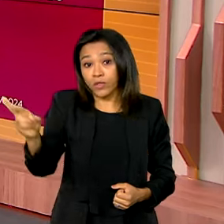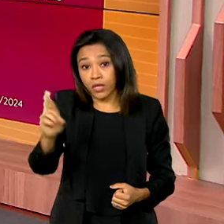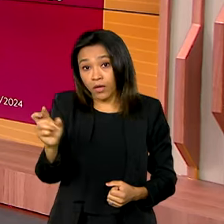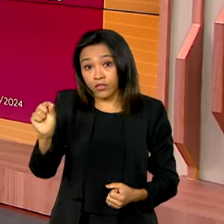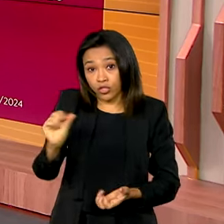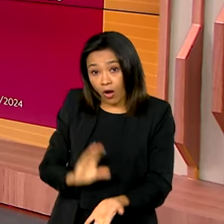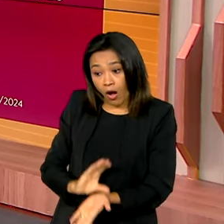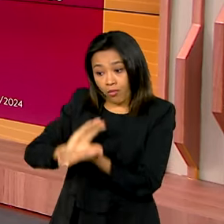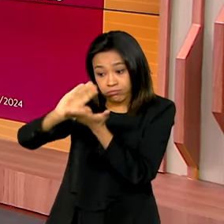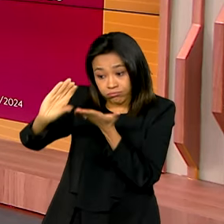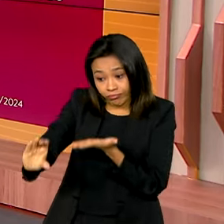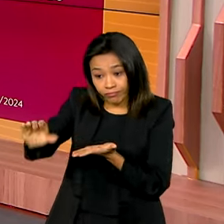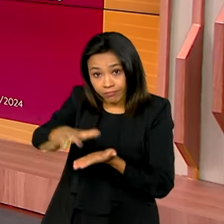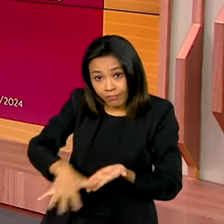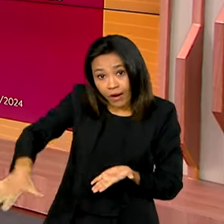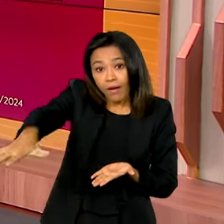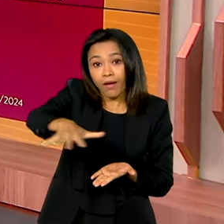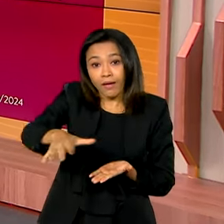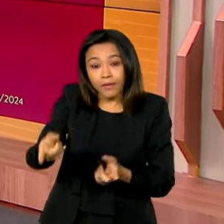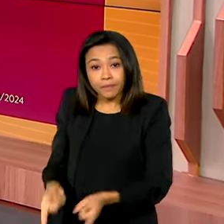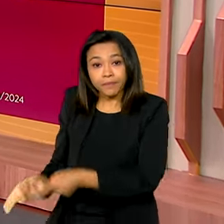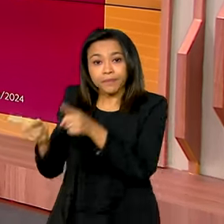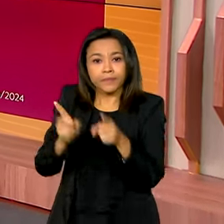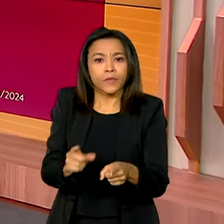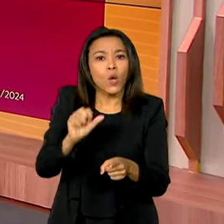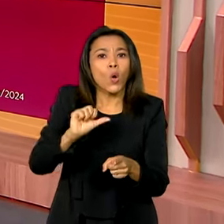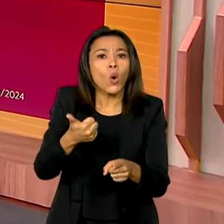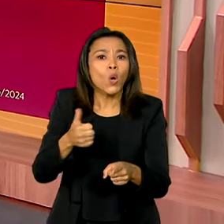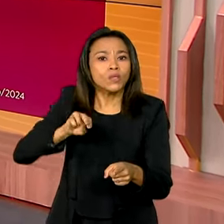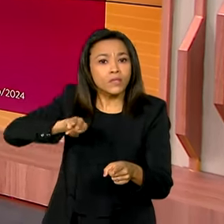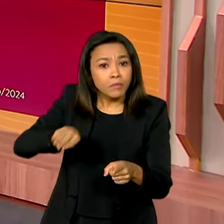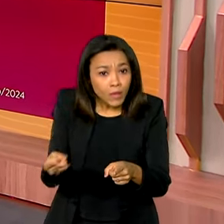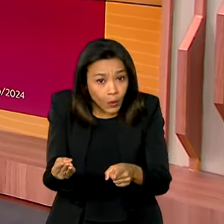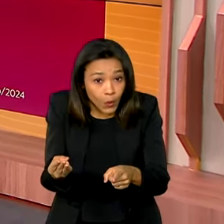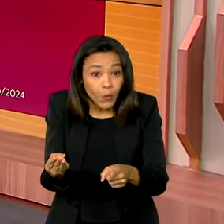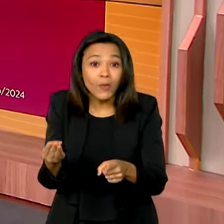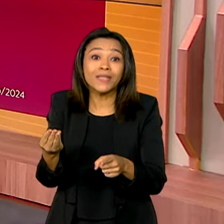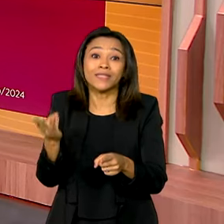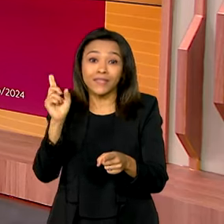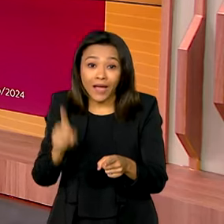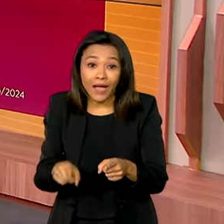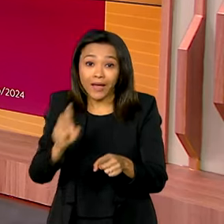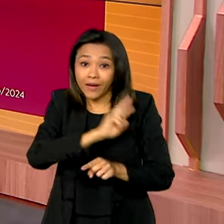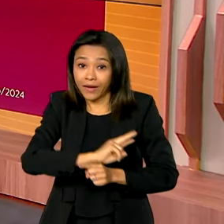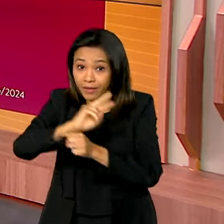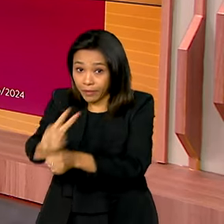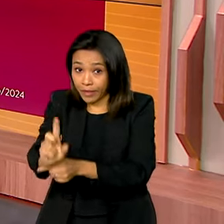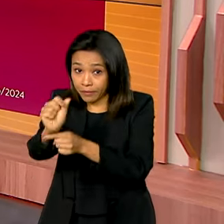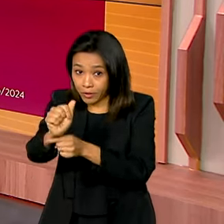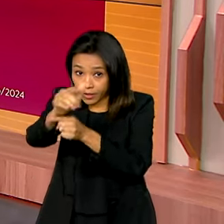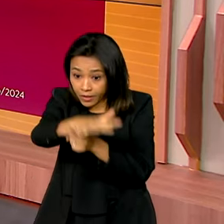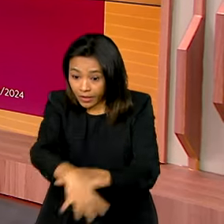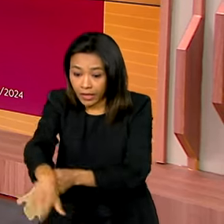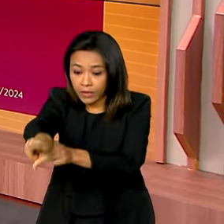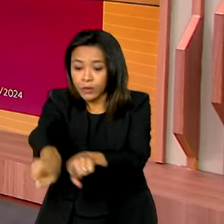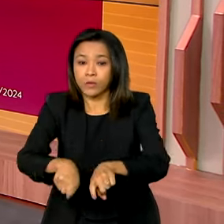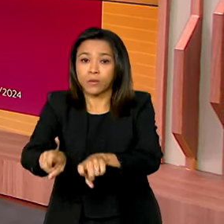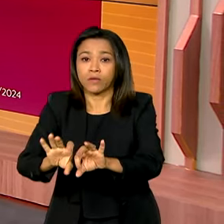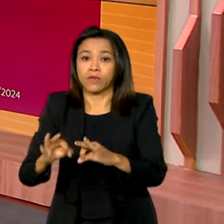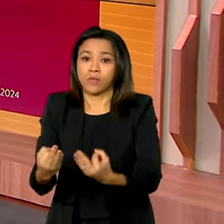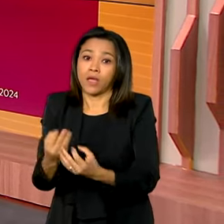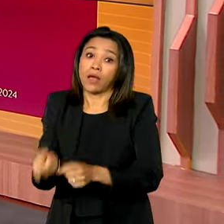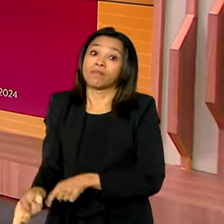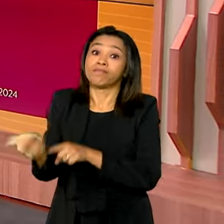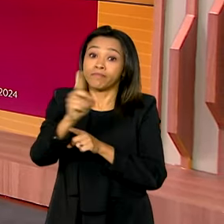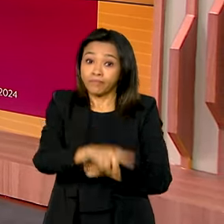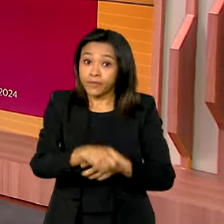financiamentos para o agronegócio. Outros 11 milhões foram para os créditos para a agricultura familiar. O